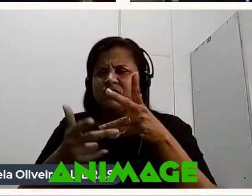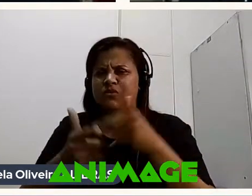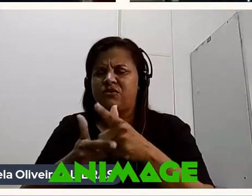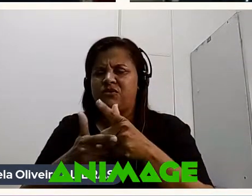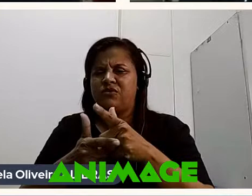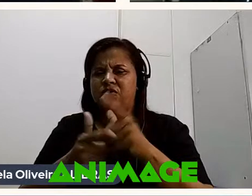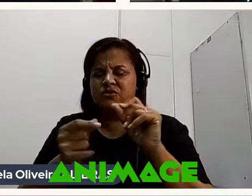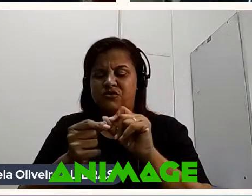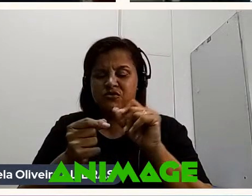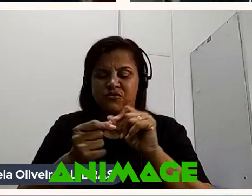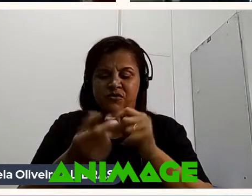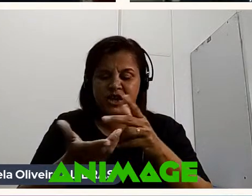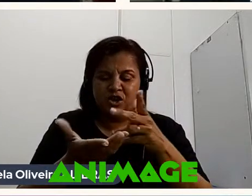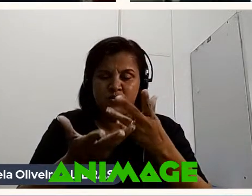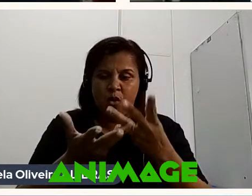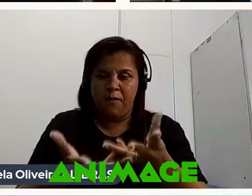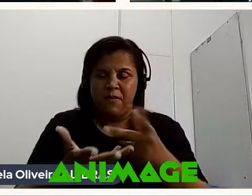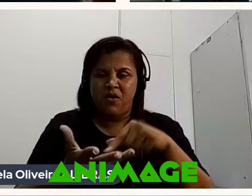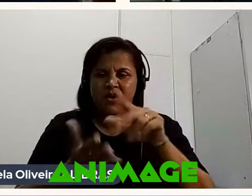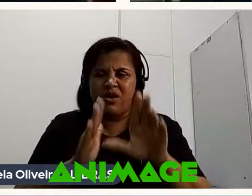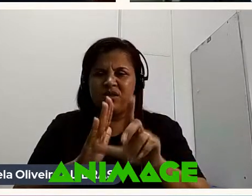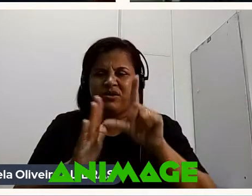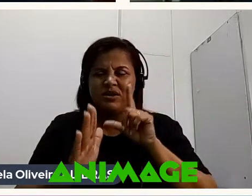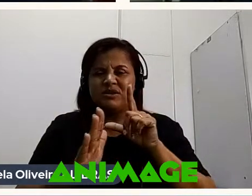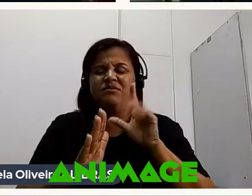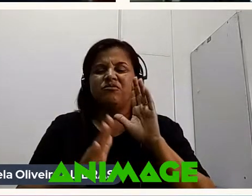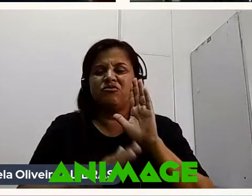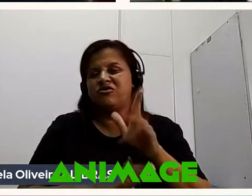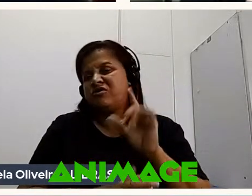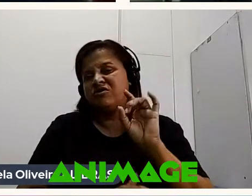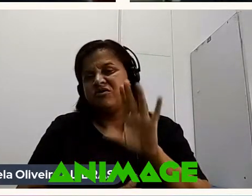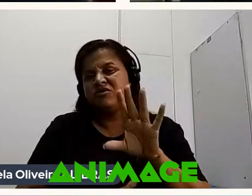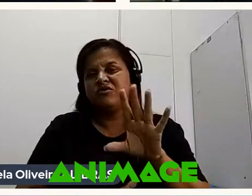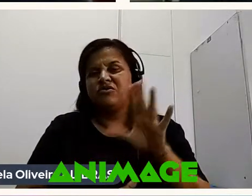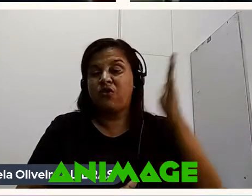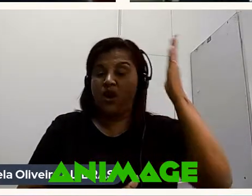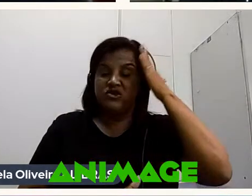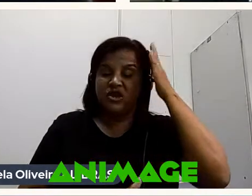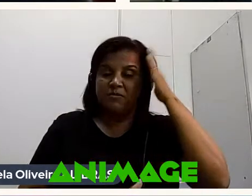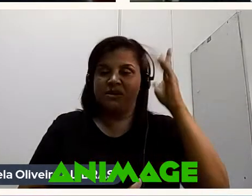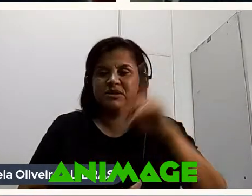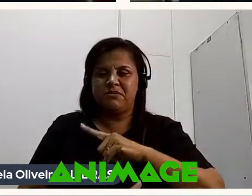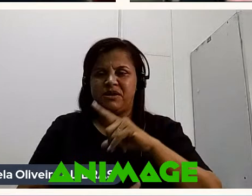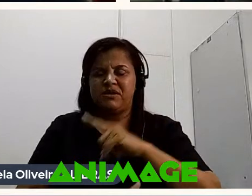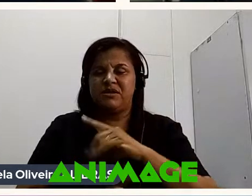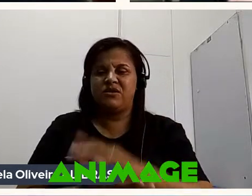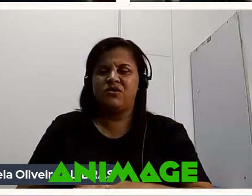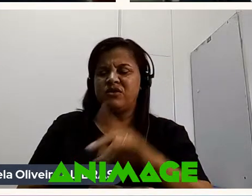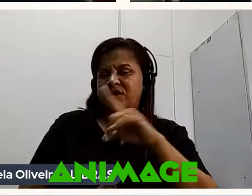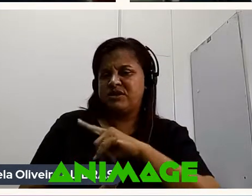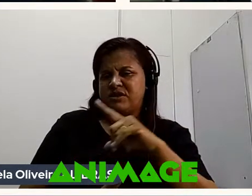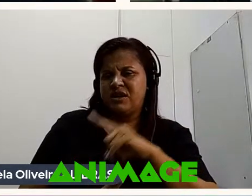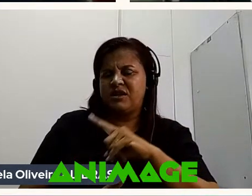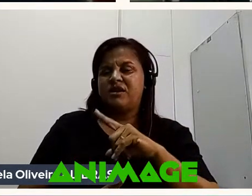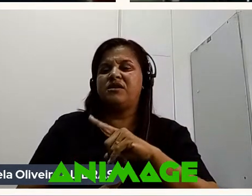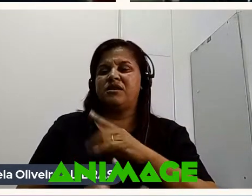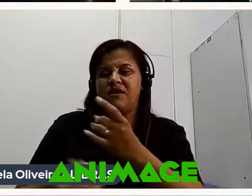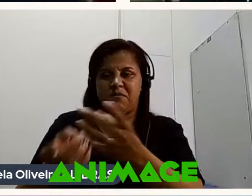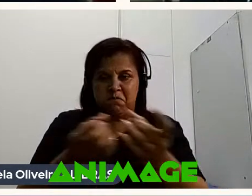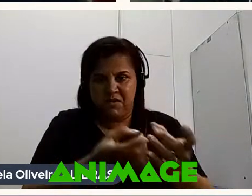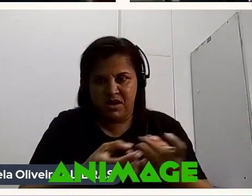mão Aí o Daniel se antecipou Já disse que Só as cabeças Mas ela tinha outra Se ainda tem Existe mercado Para quem